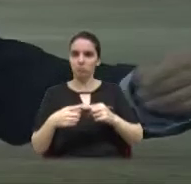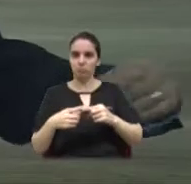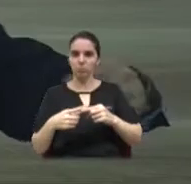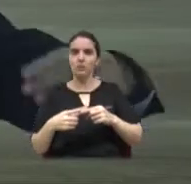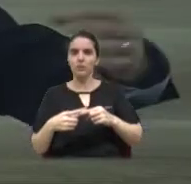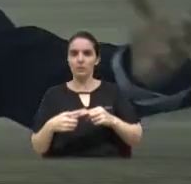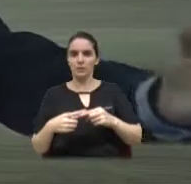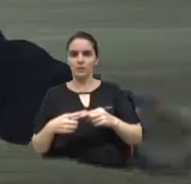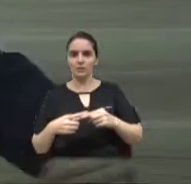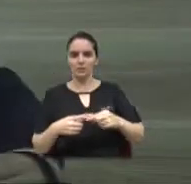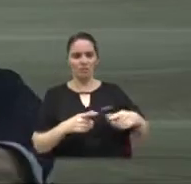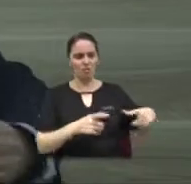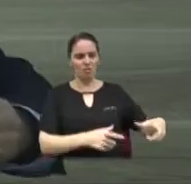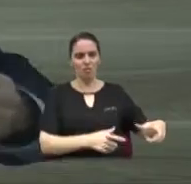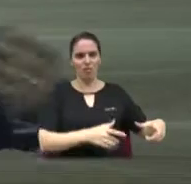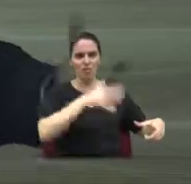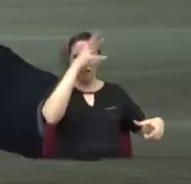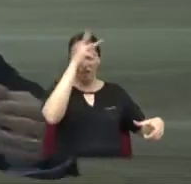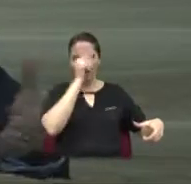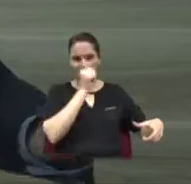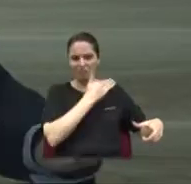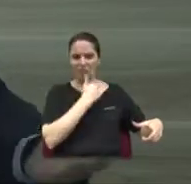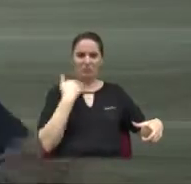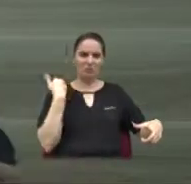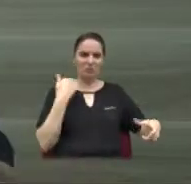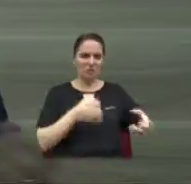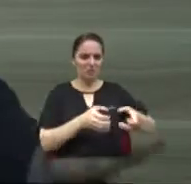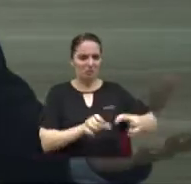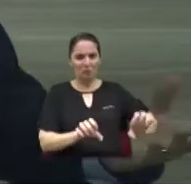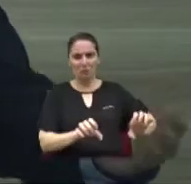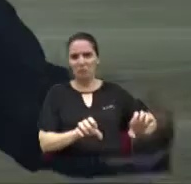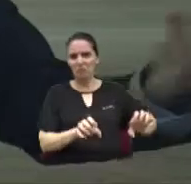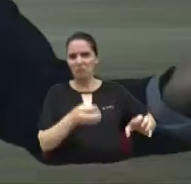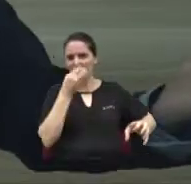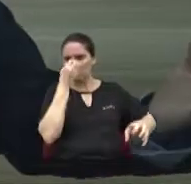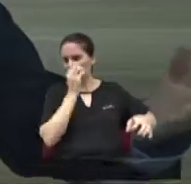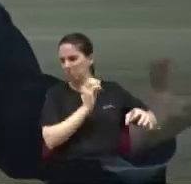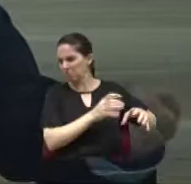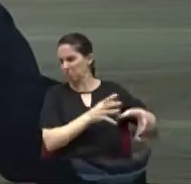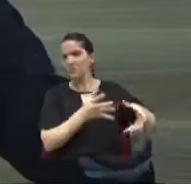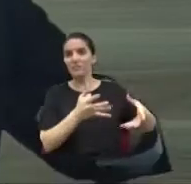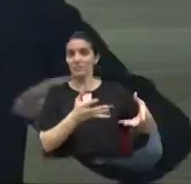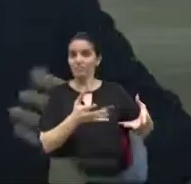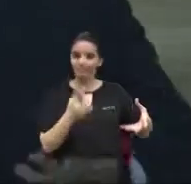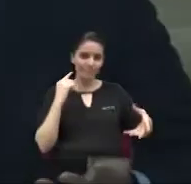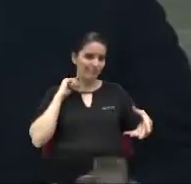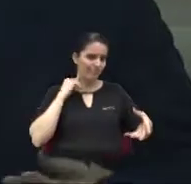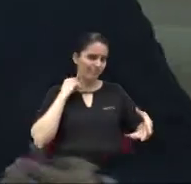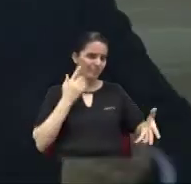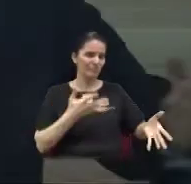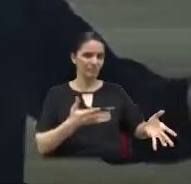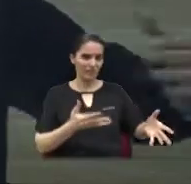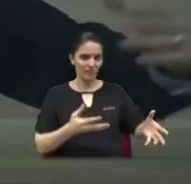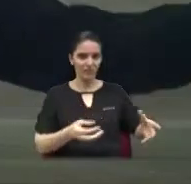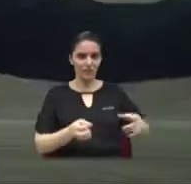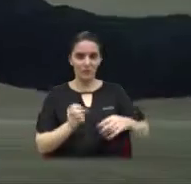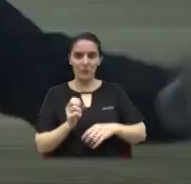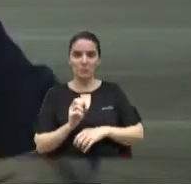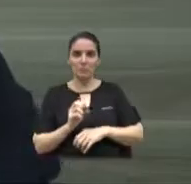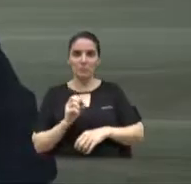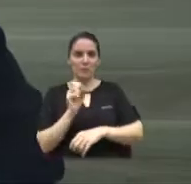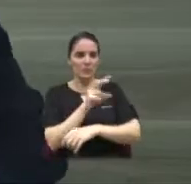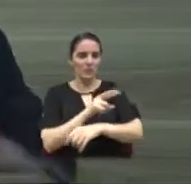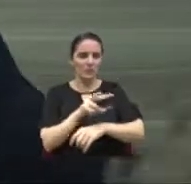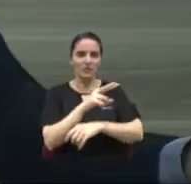galinha morta, de ovo, de coisa quebrada, isso tudo gera bactéria, a proliferação, e a mosca voa,